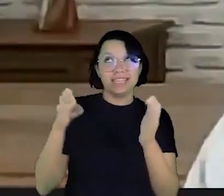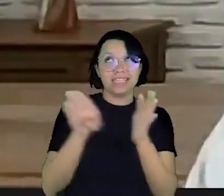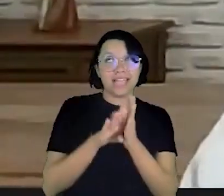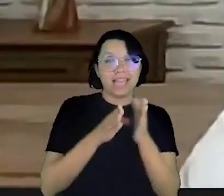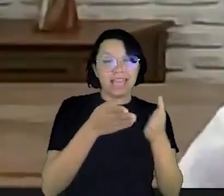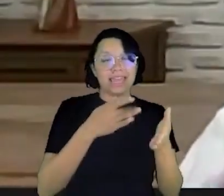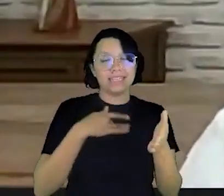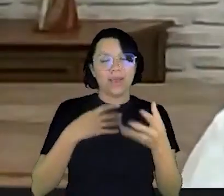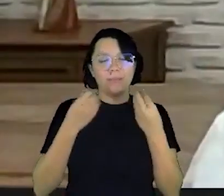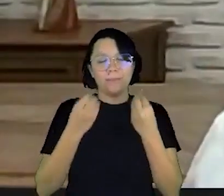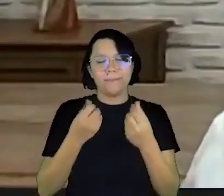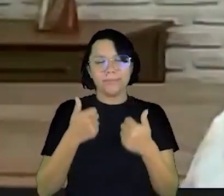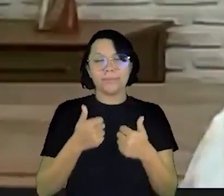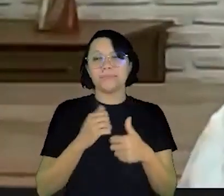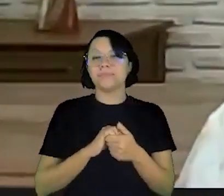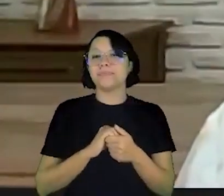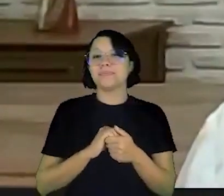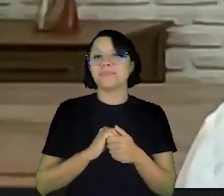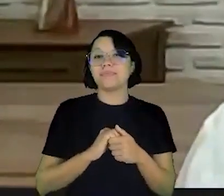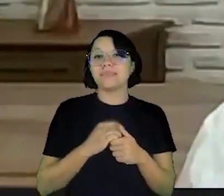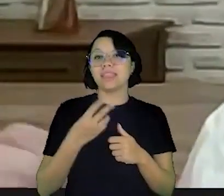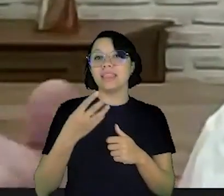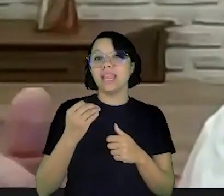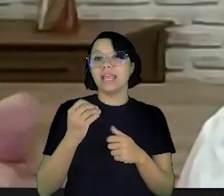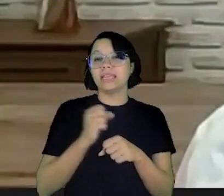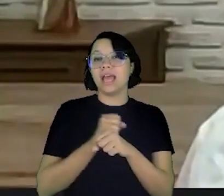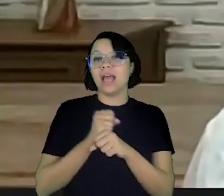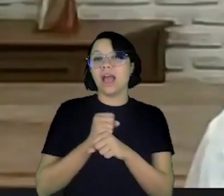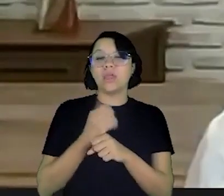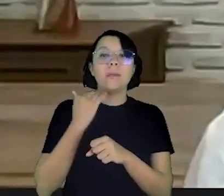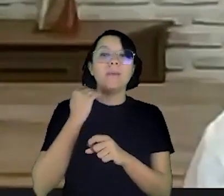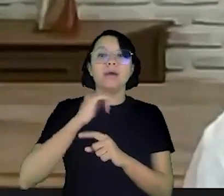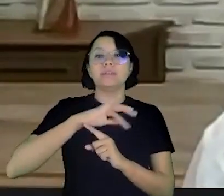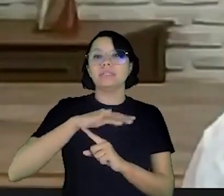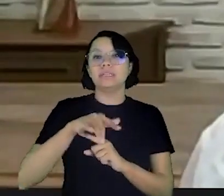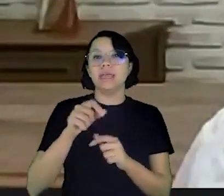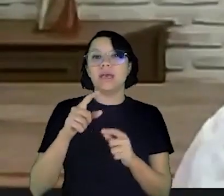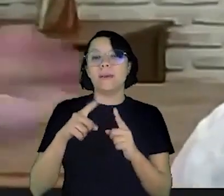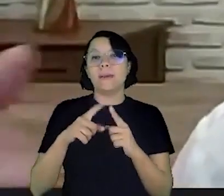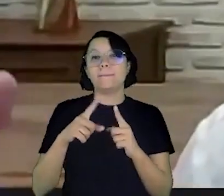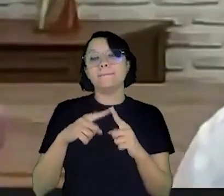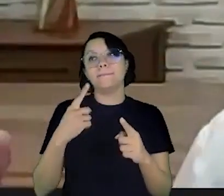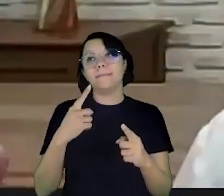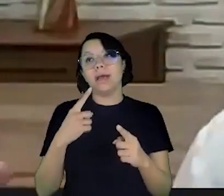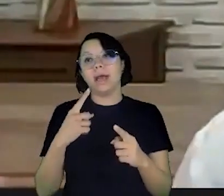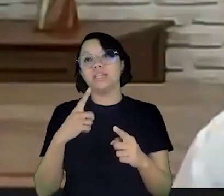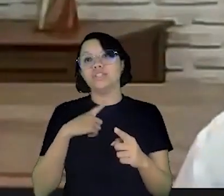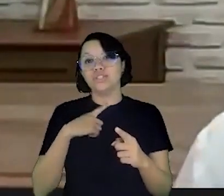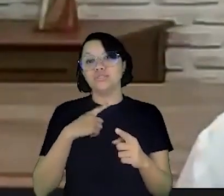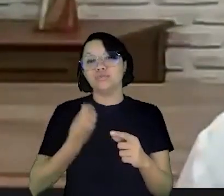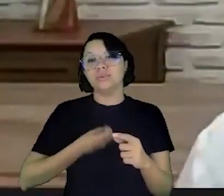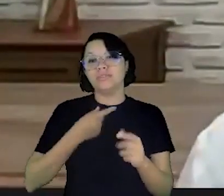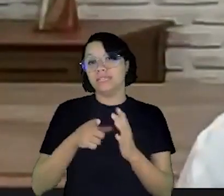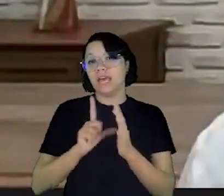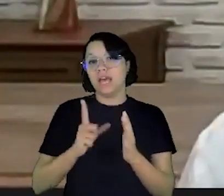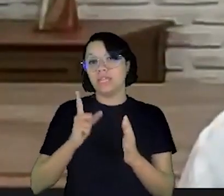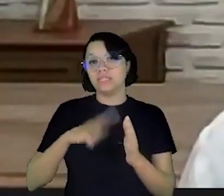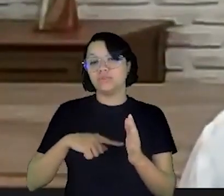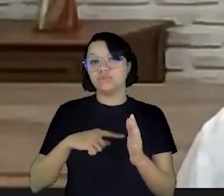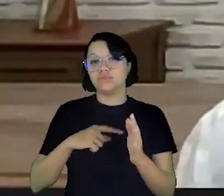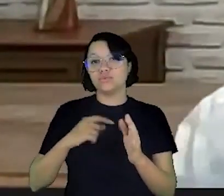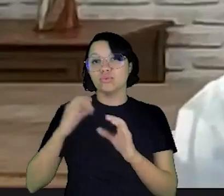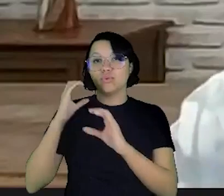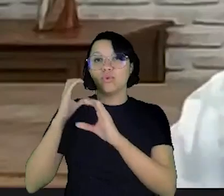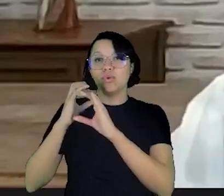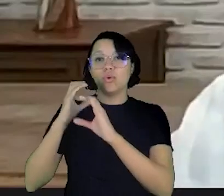chegarei lá inteirinho cheio de saúde e tenho 30 anos de Banco Central mas eu tive uma vida pregressa antes do Banco Central eu sou